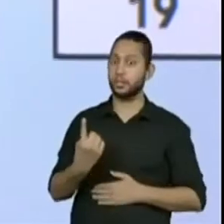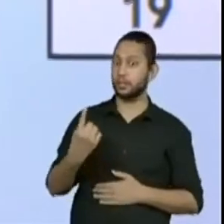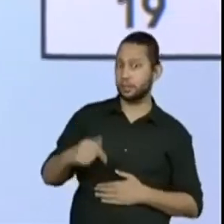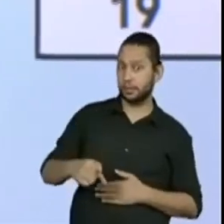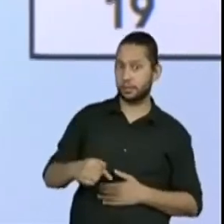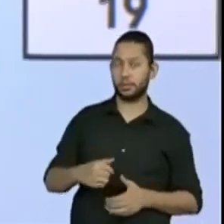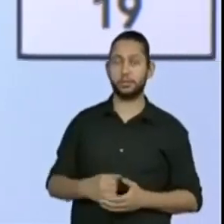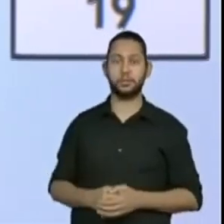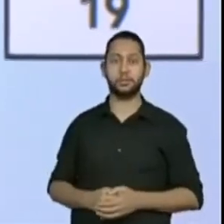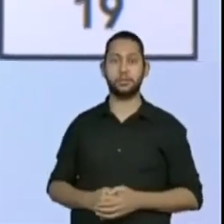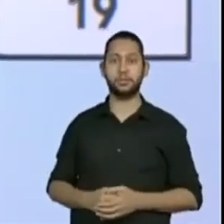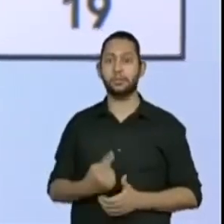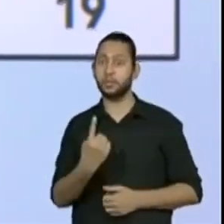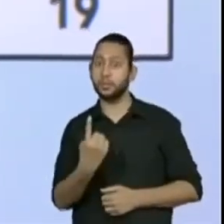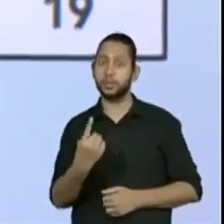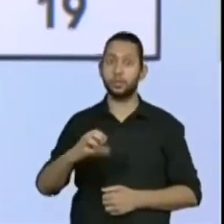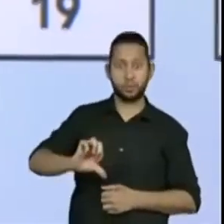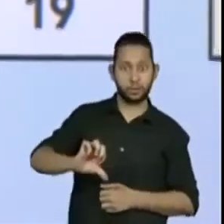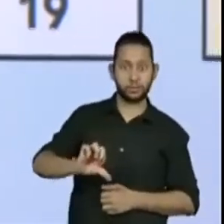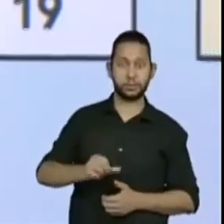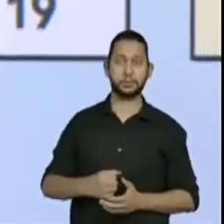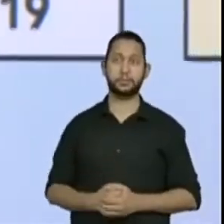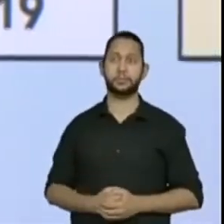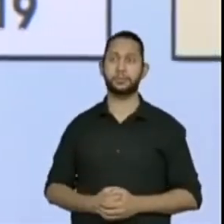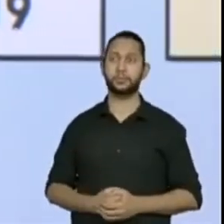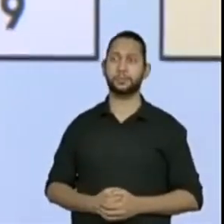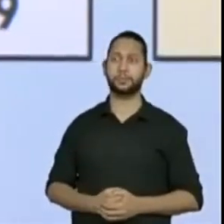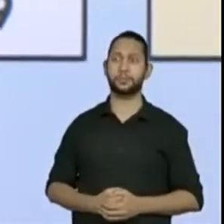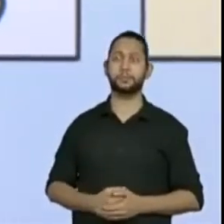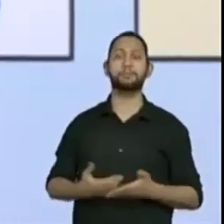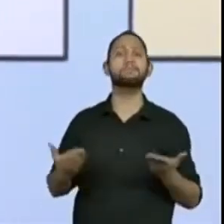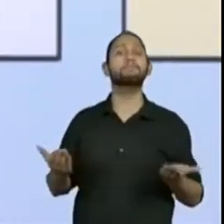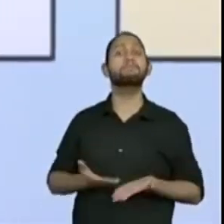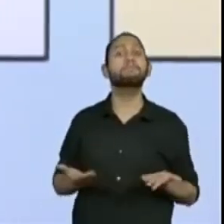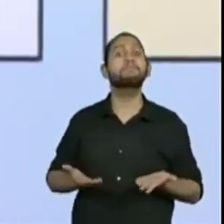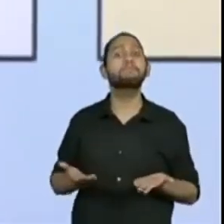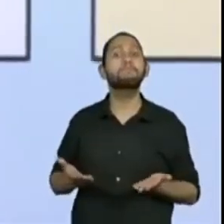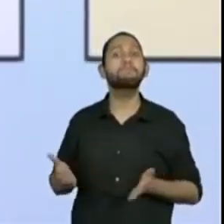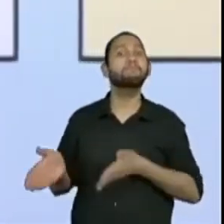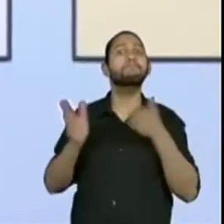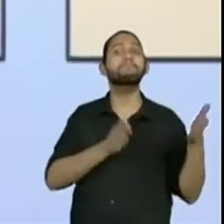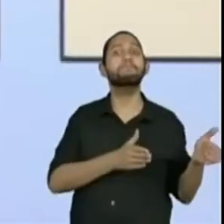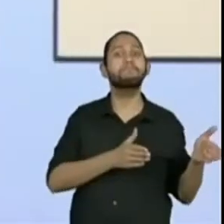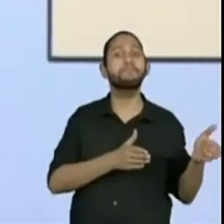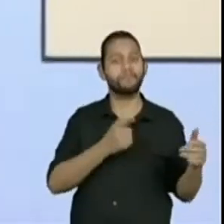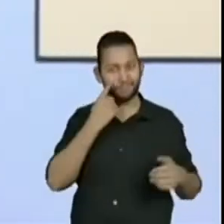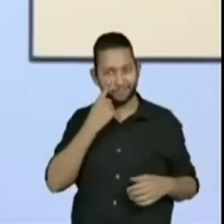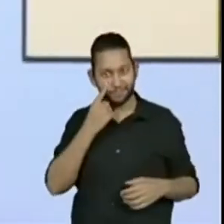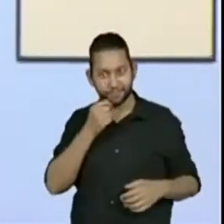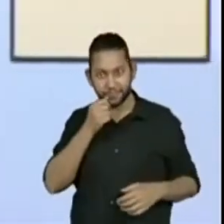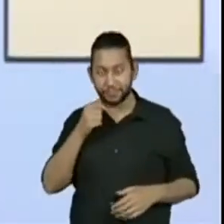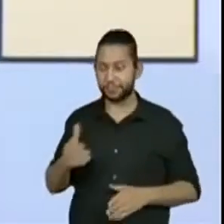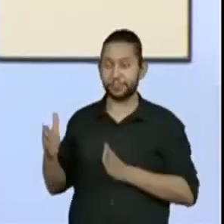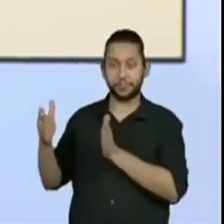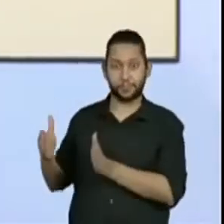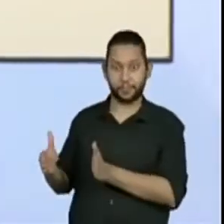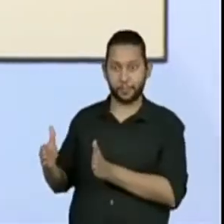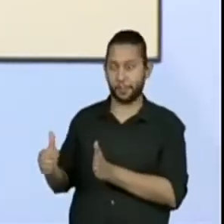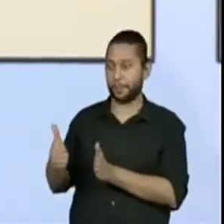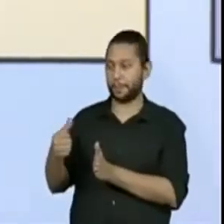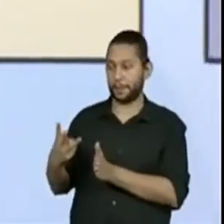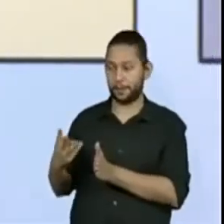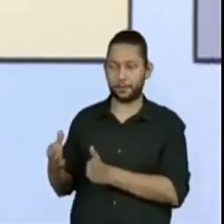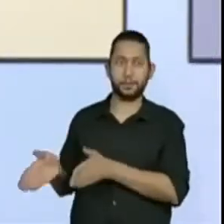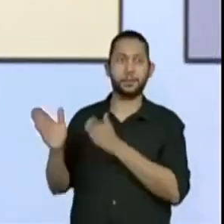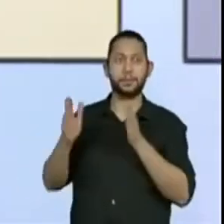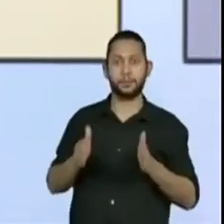19 e agora? Agora está vazio. Vamos fazer assim? desafio é o seguinte. Me dê os